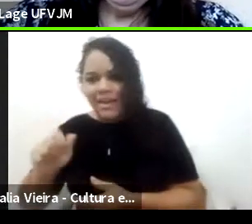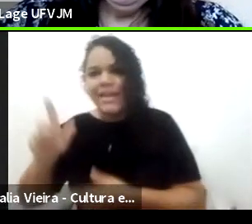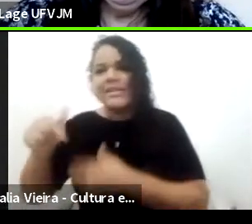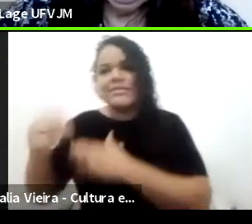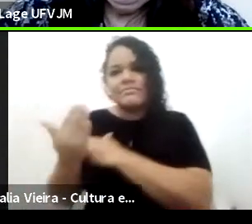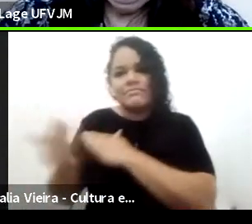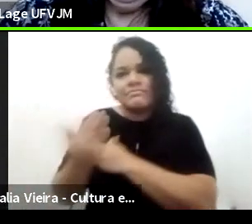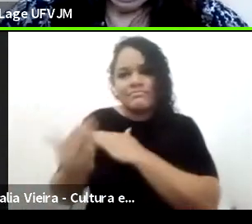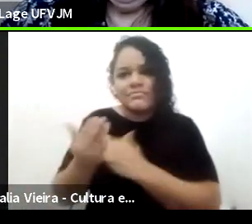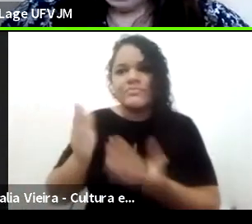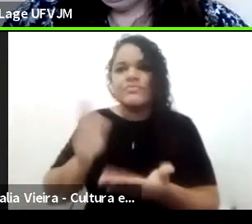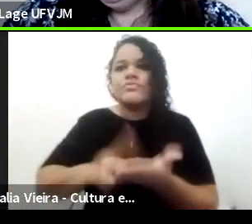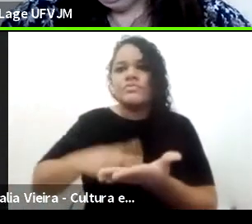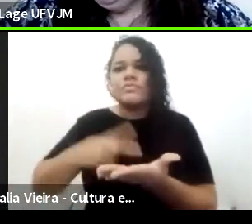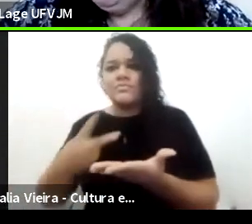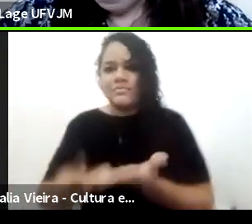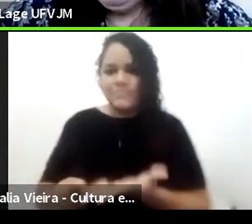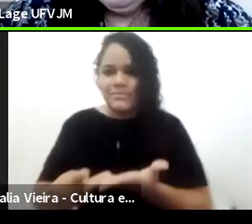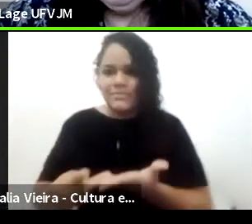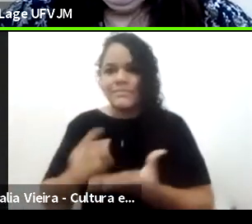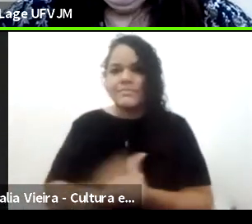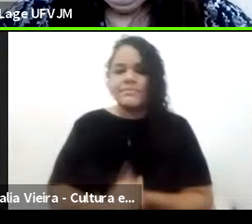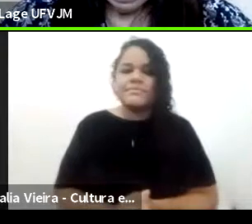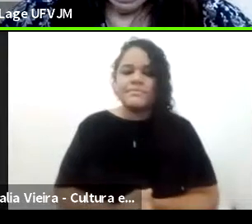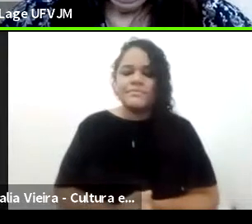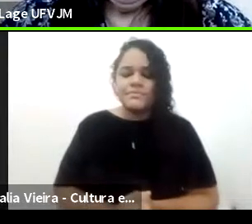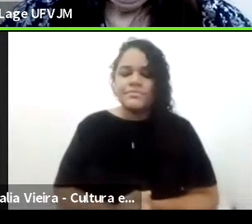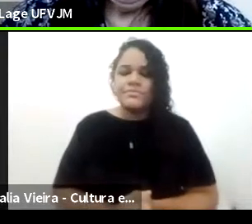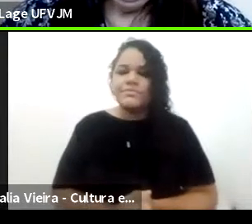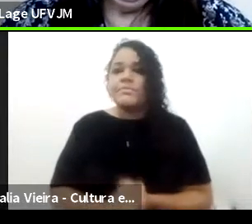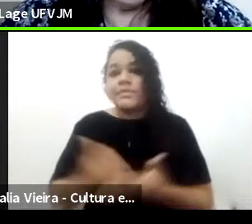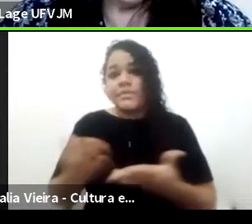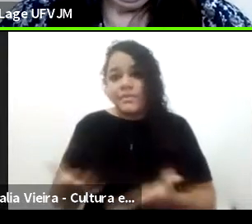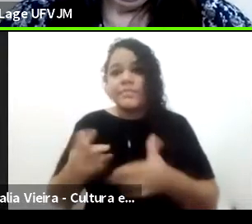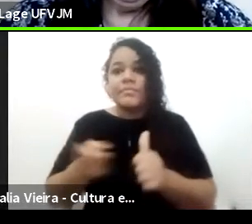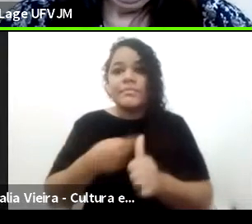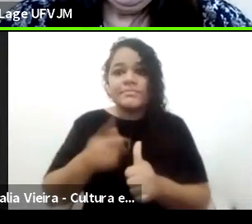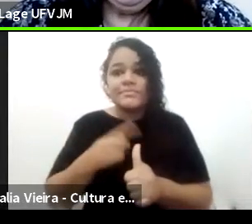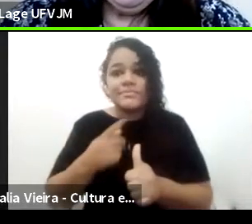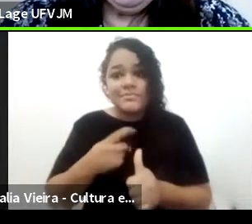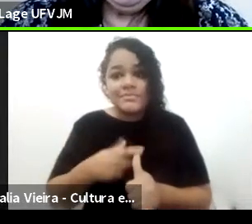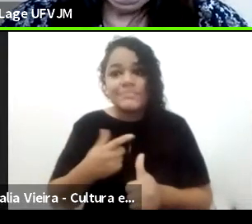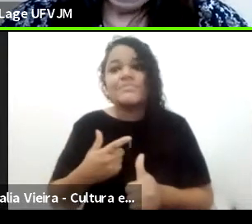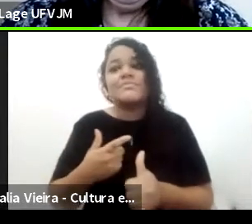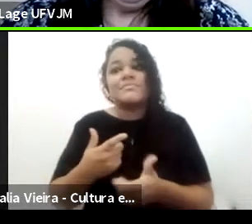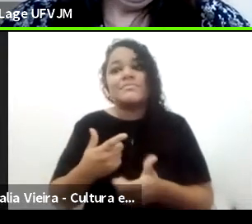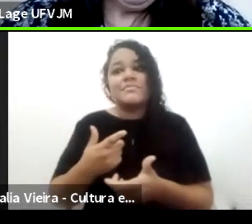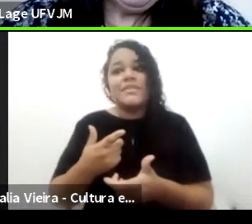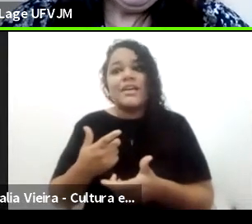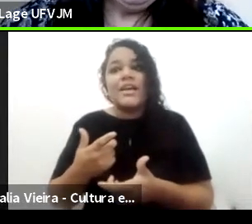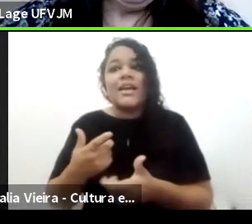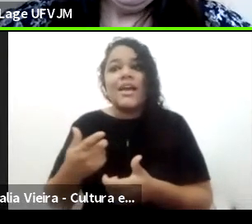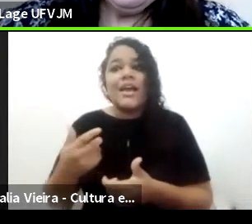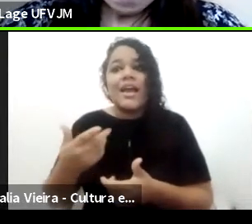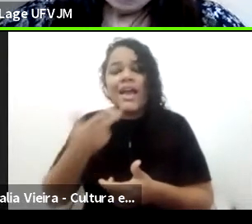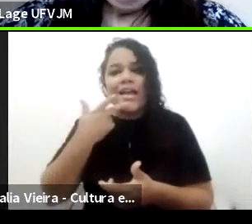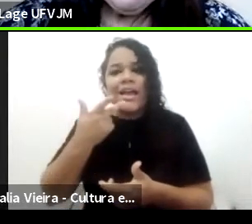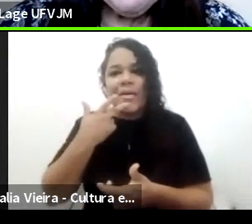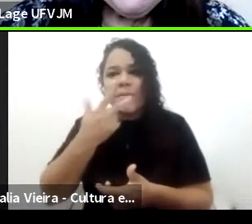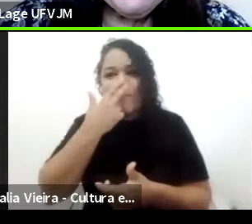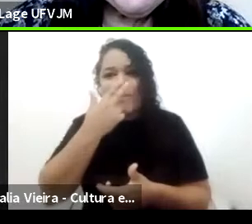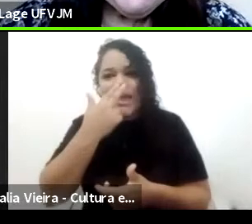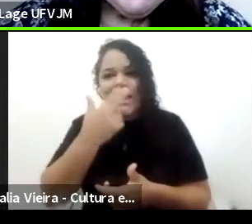Então, queria primeiro... Fui, vamos dizer assim, incomodada a apresentar esse